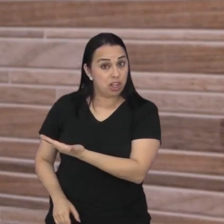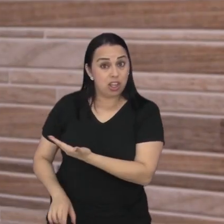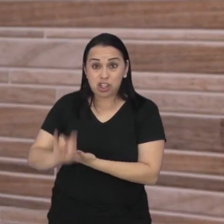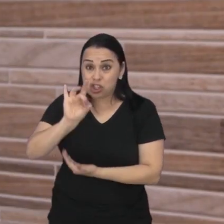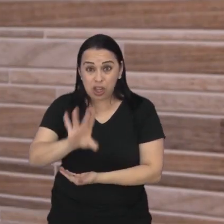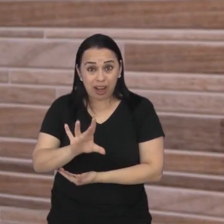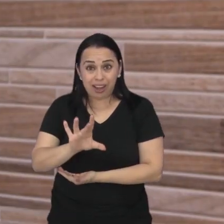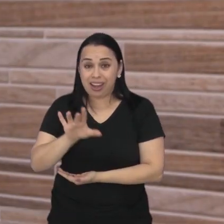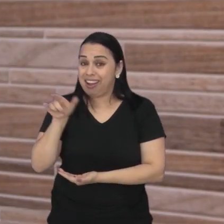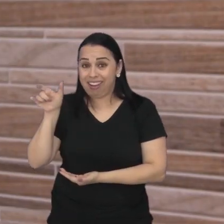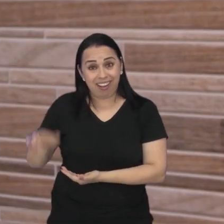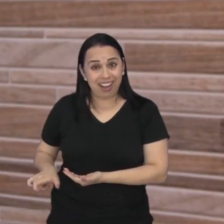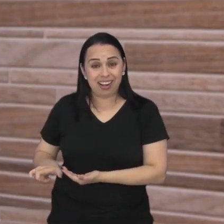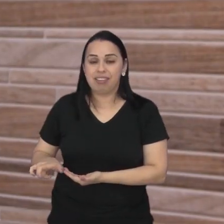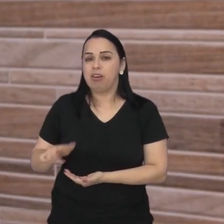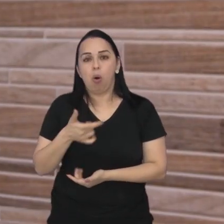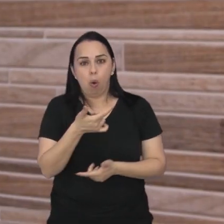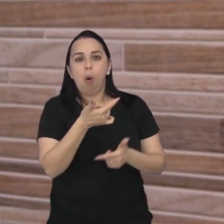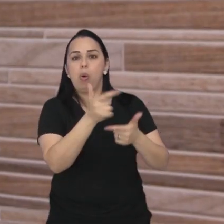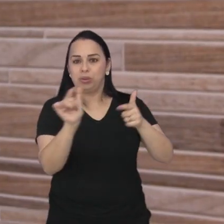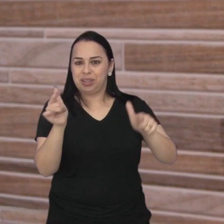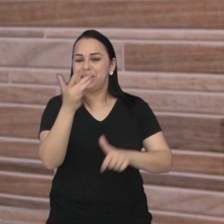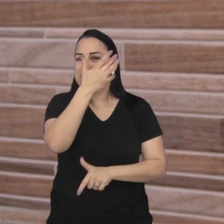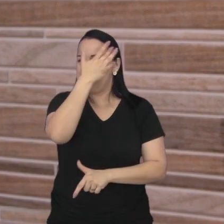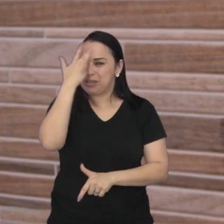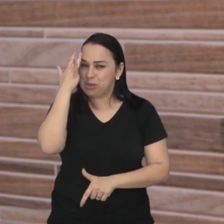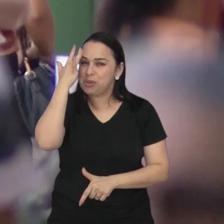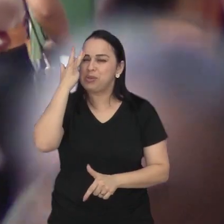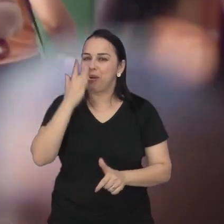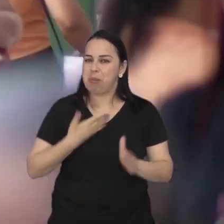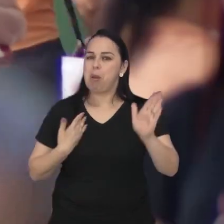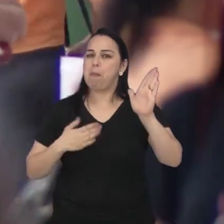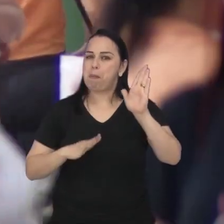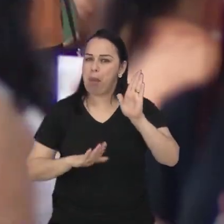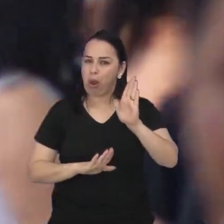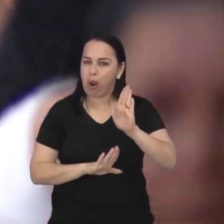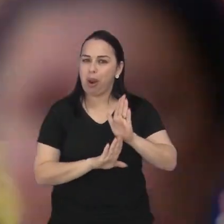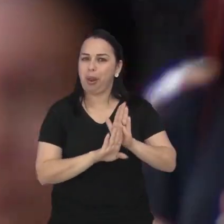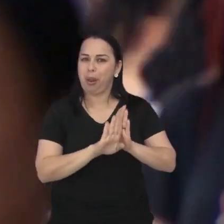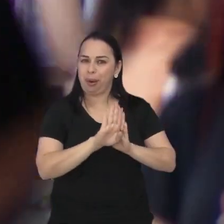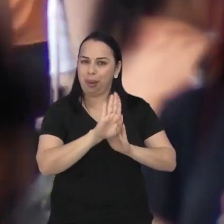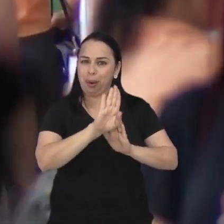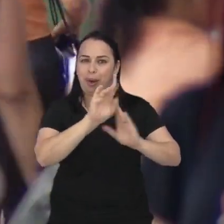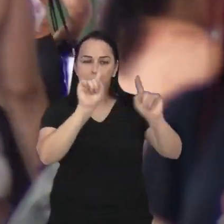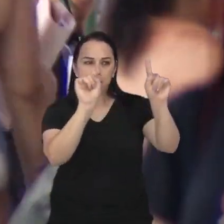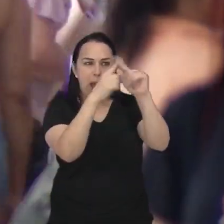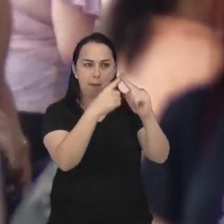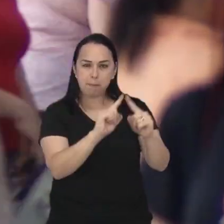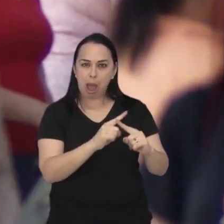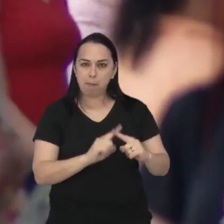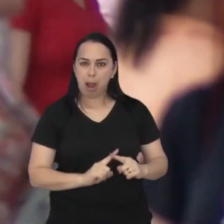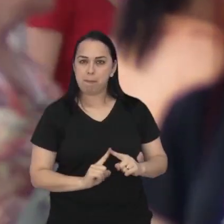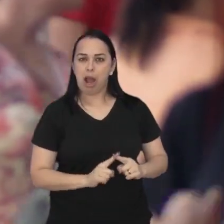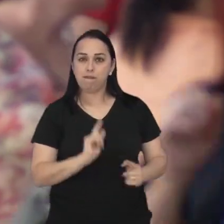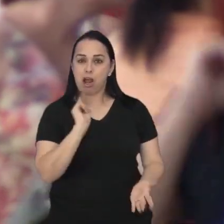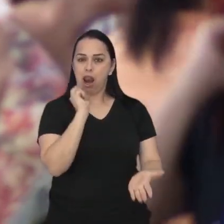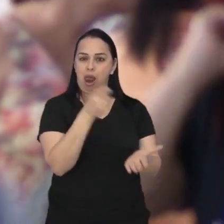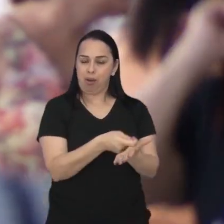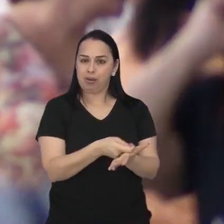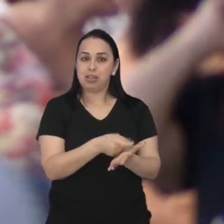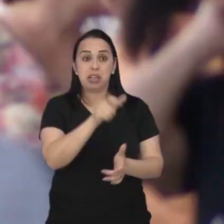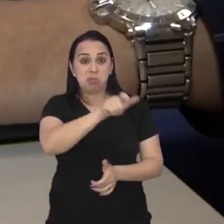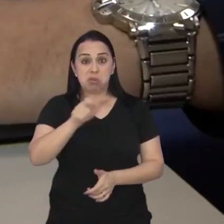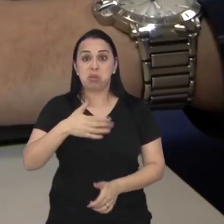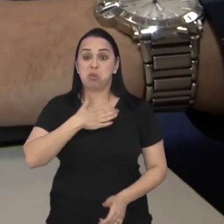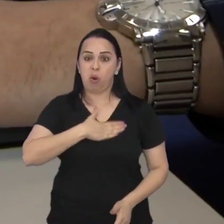só o Alberto que se aventura nas apostas esportivas. Ultimamente, esse tipo de jogatina caiu no gosto dos